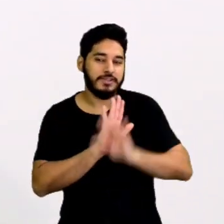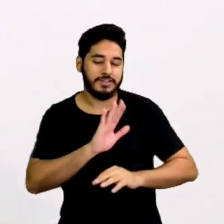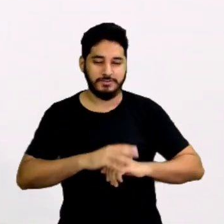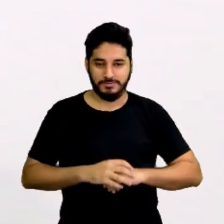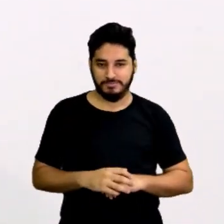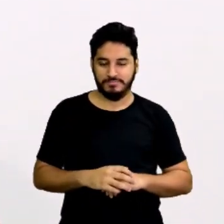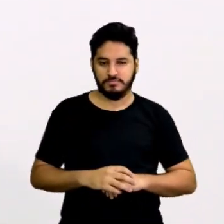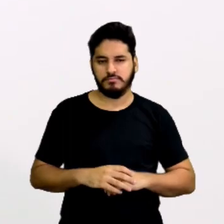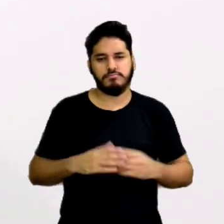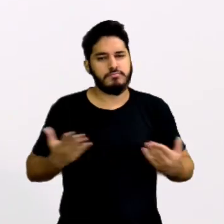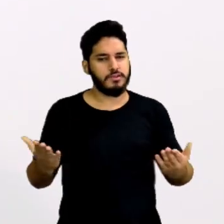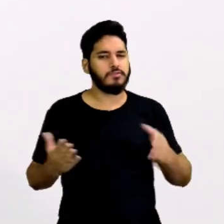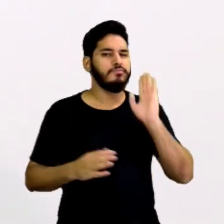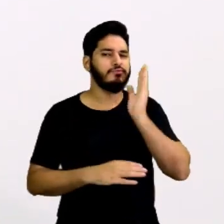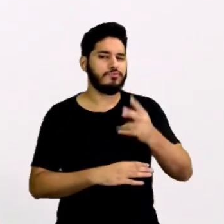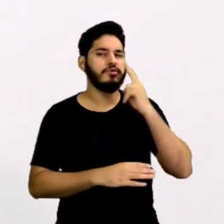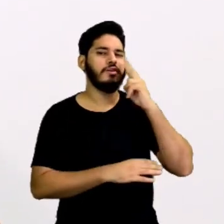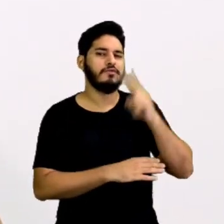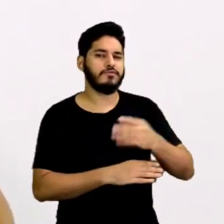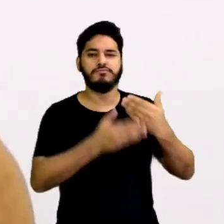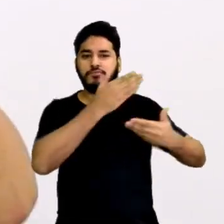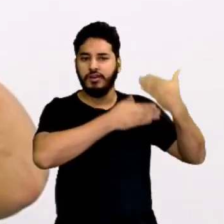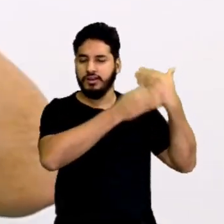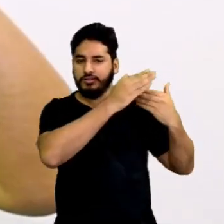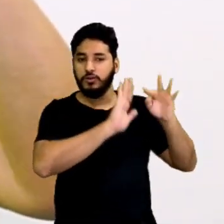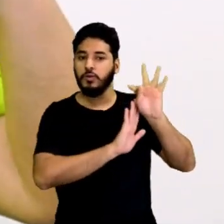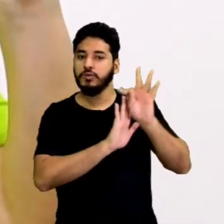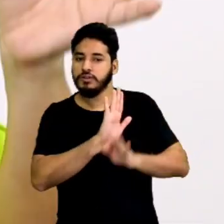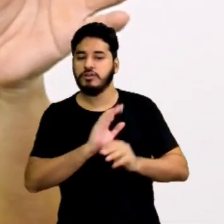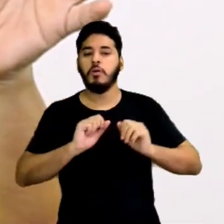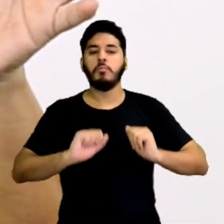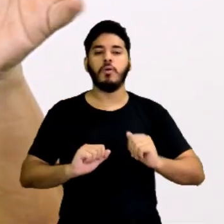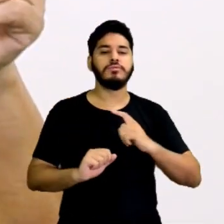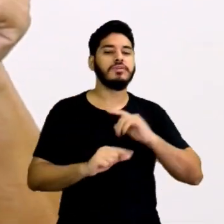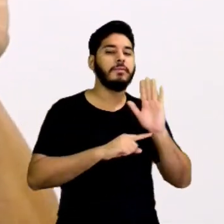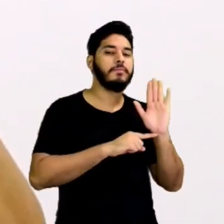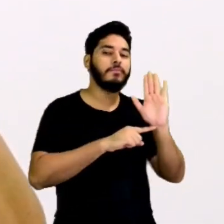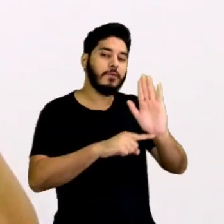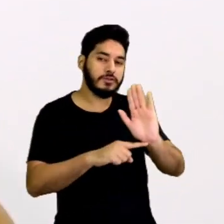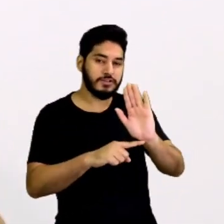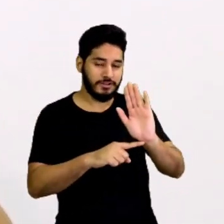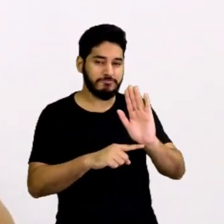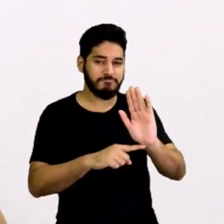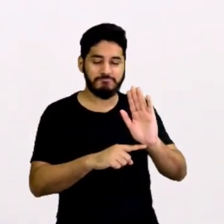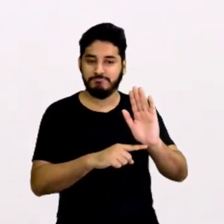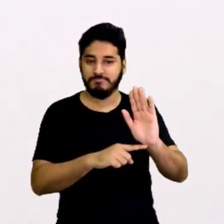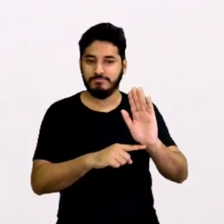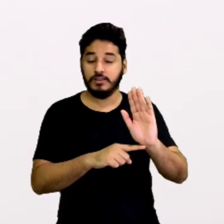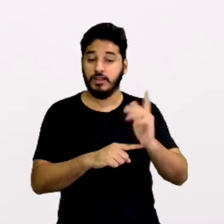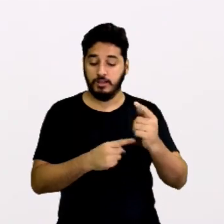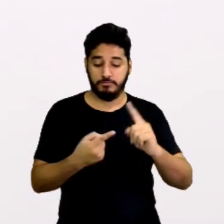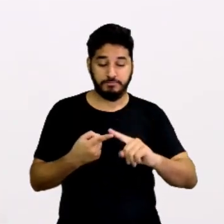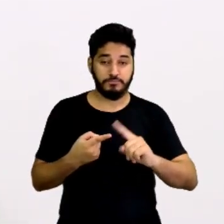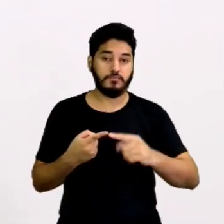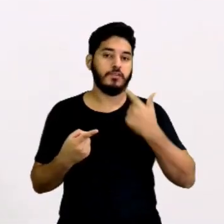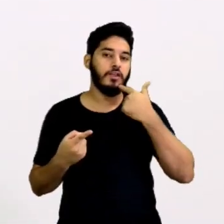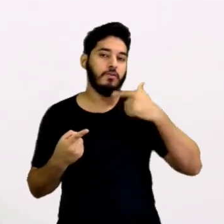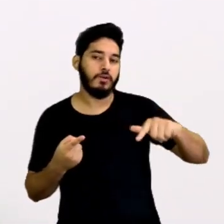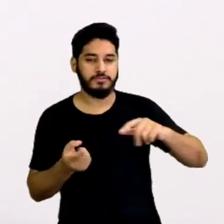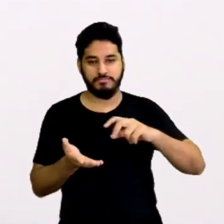vimos anteriormente, o texto pode vir apresentado em linguagem verbal,